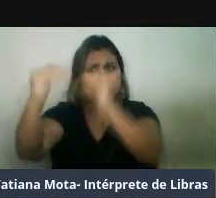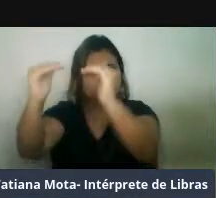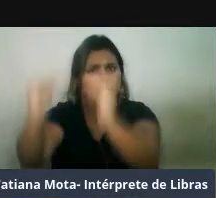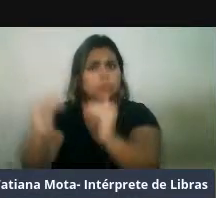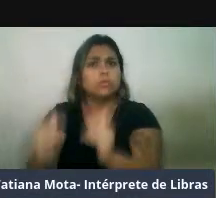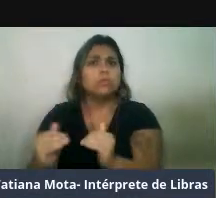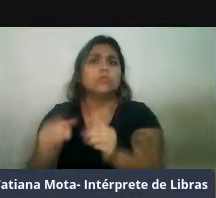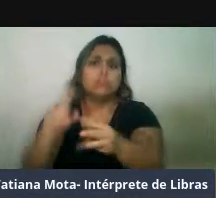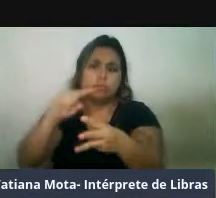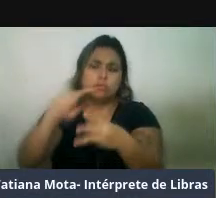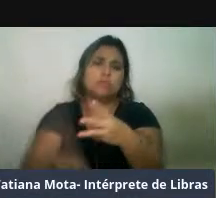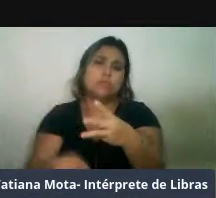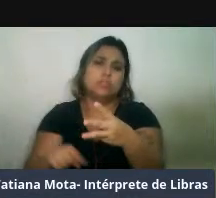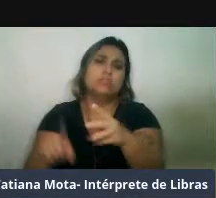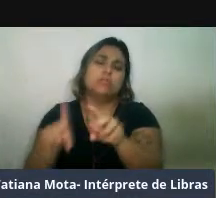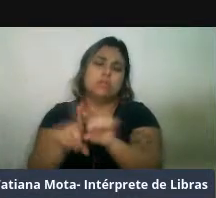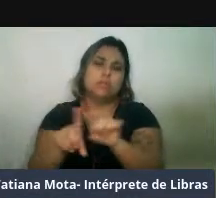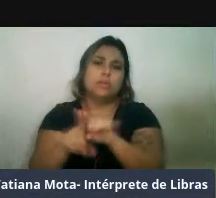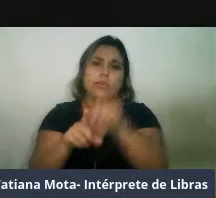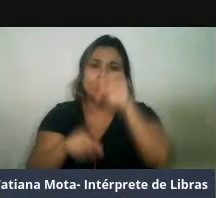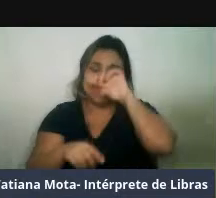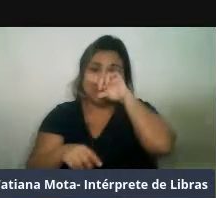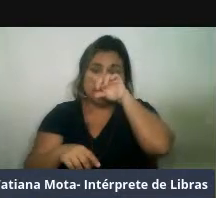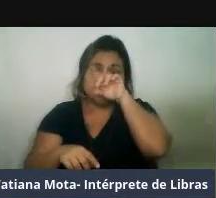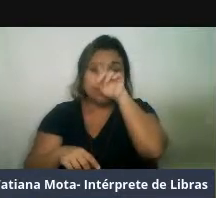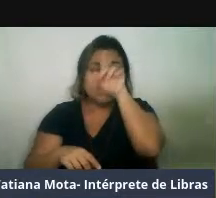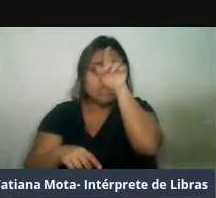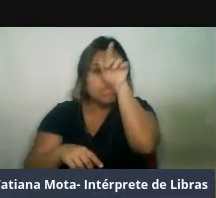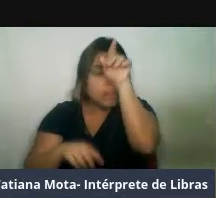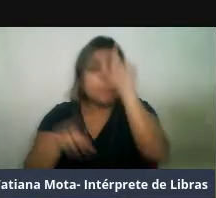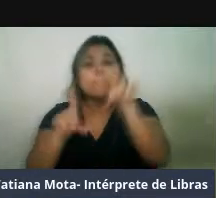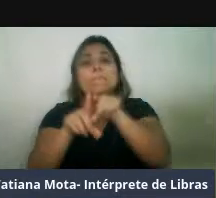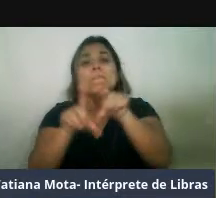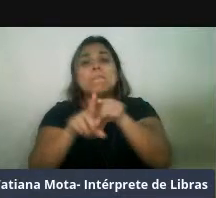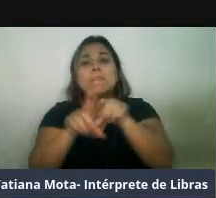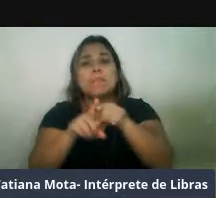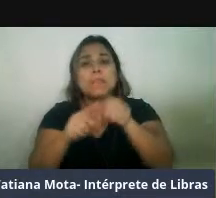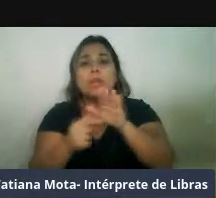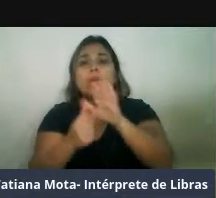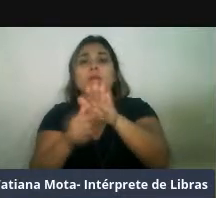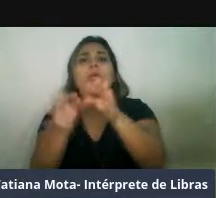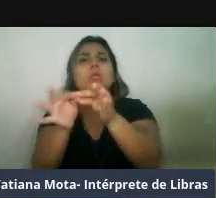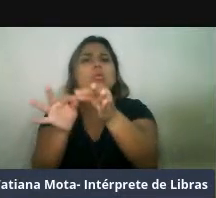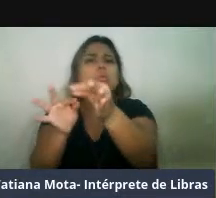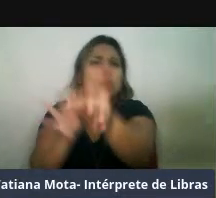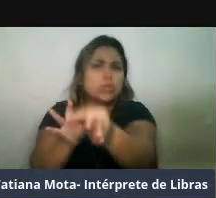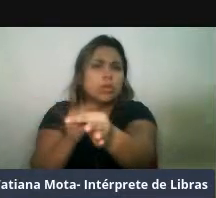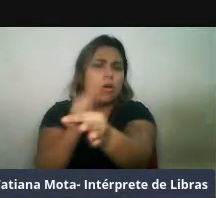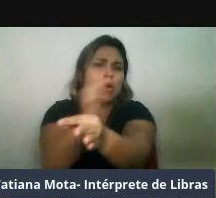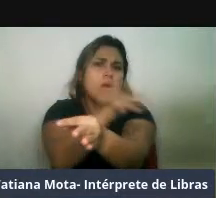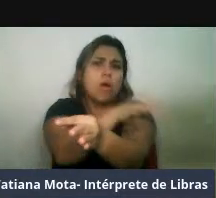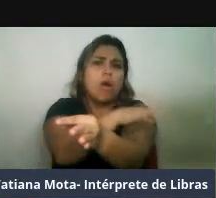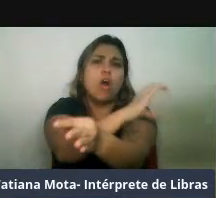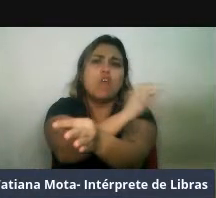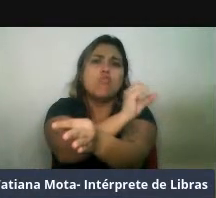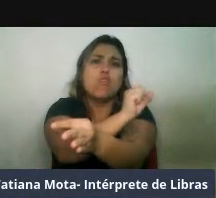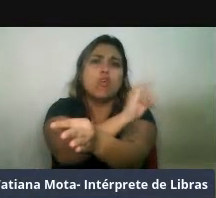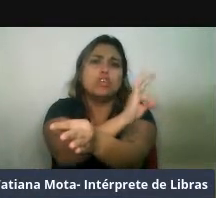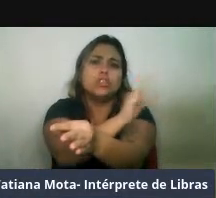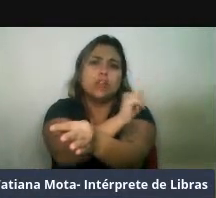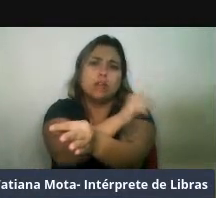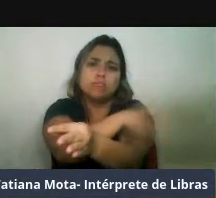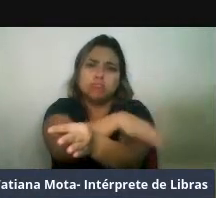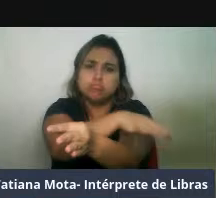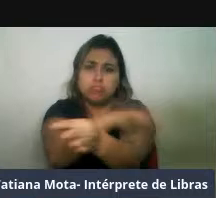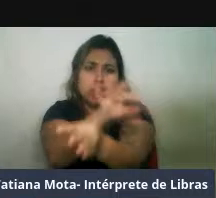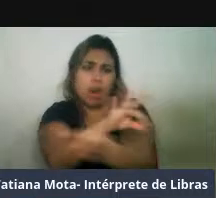acaba também interferindo na distribuição longitudinal das espécies, quanto mais afastado da costa, maiores profundidades, e aí